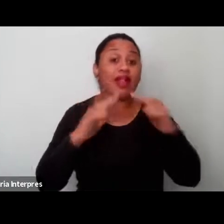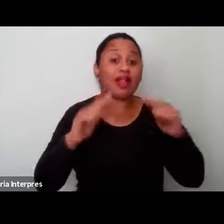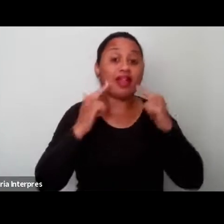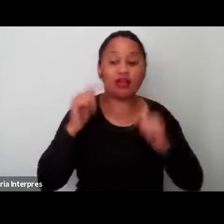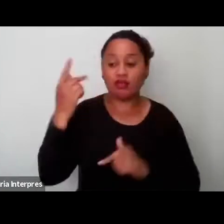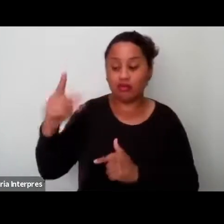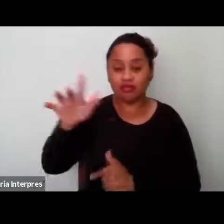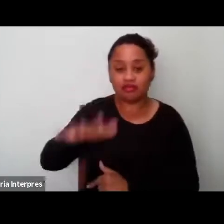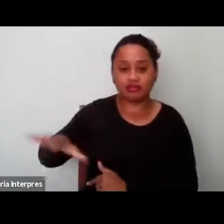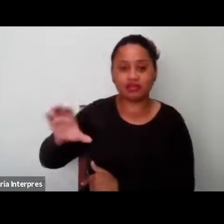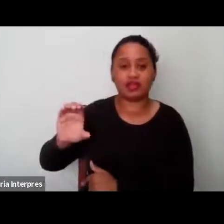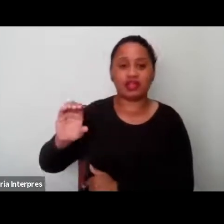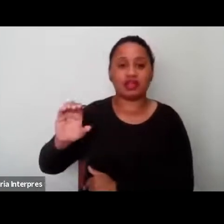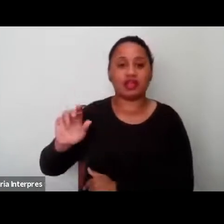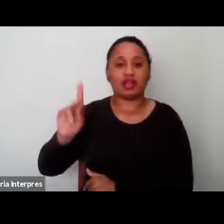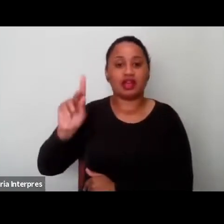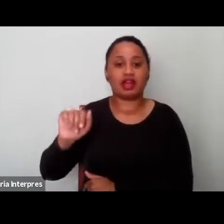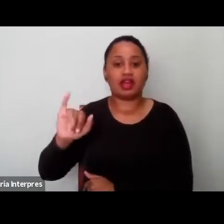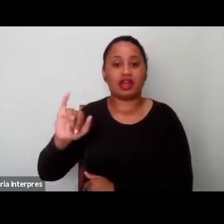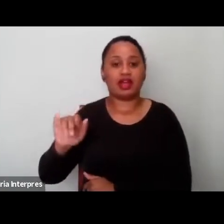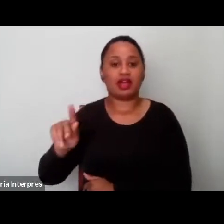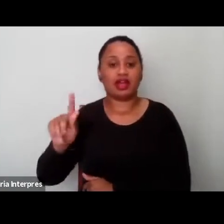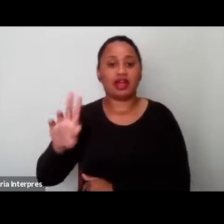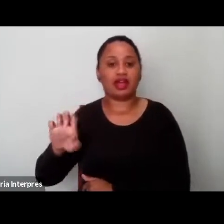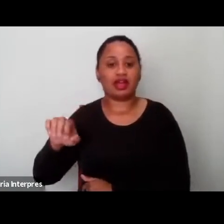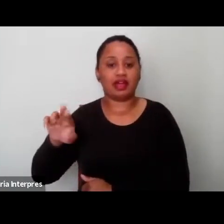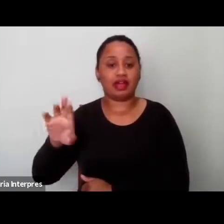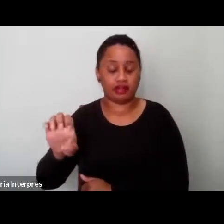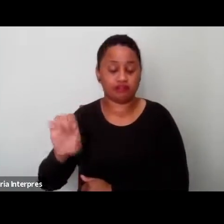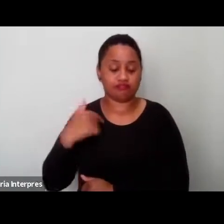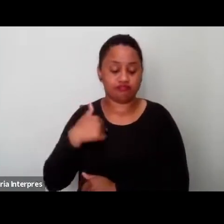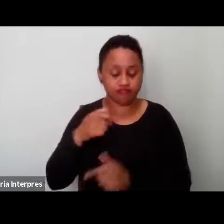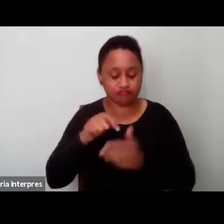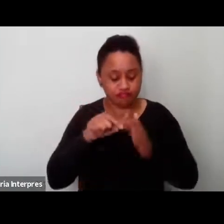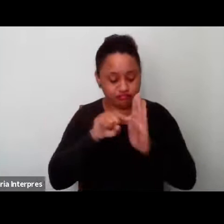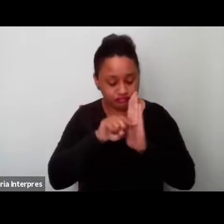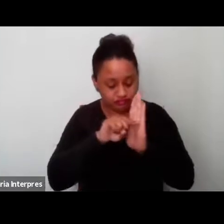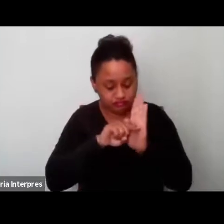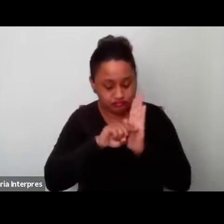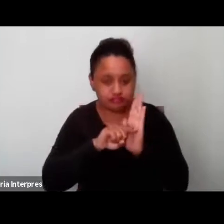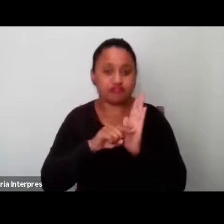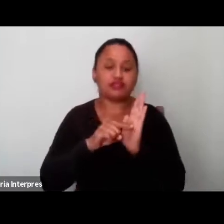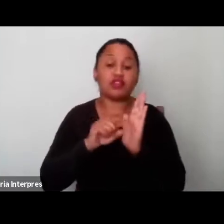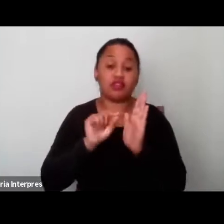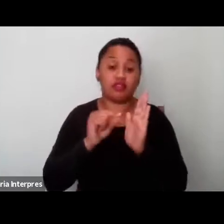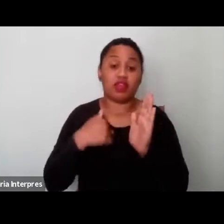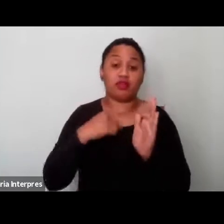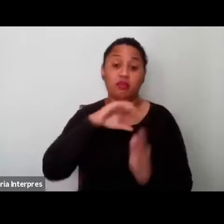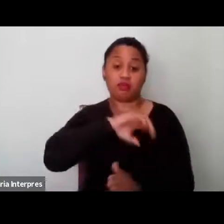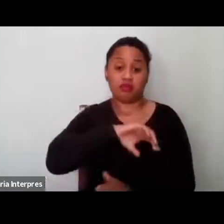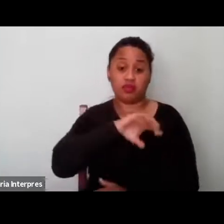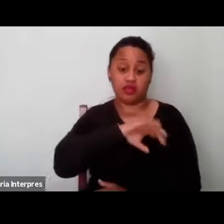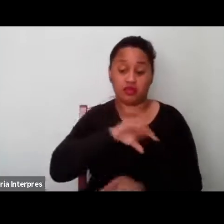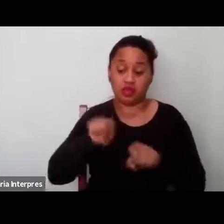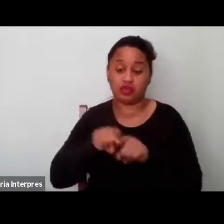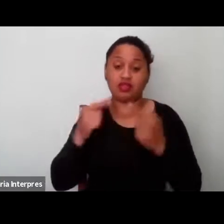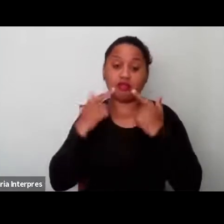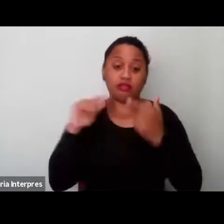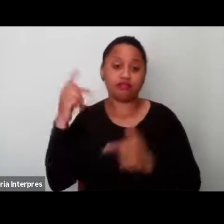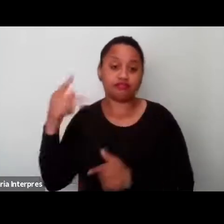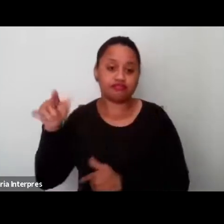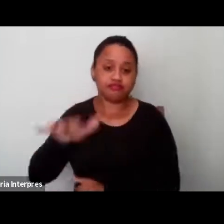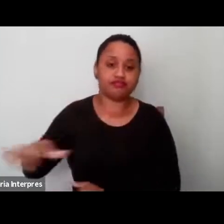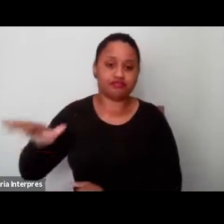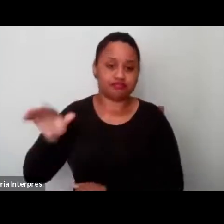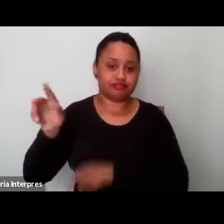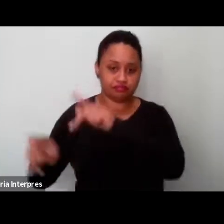as entrevistas, elas foram feitas no idioma português e no idioma caigangue. Agora, então, vou